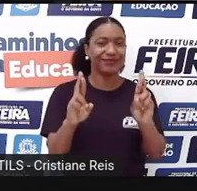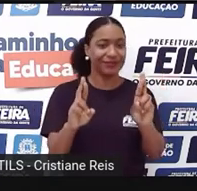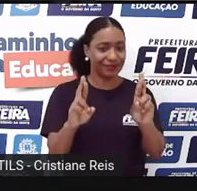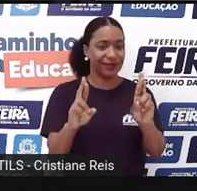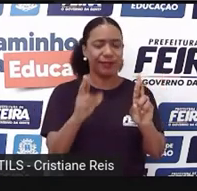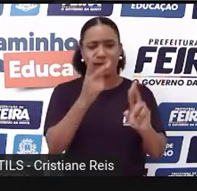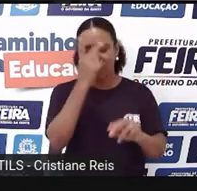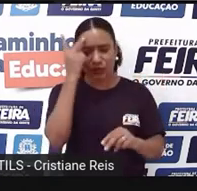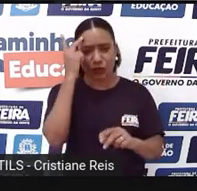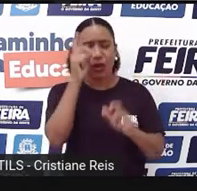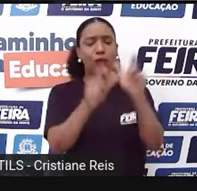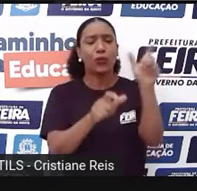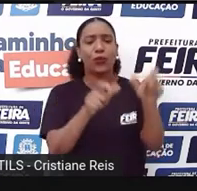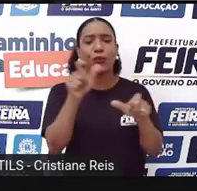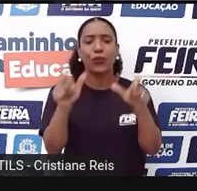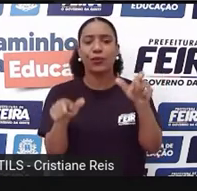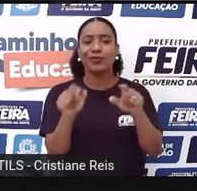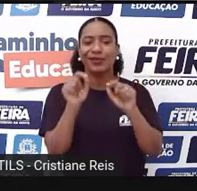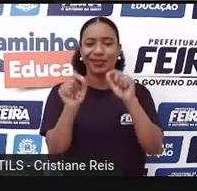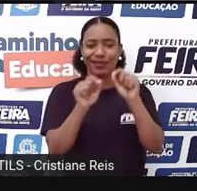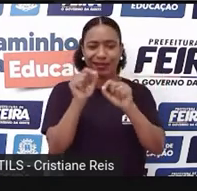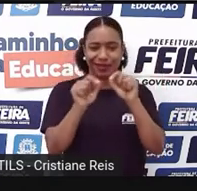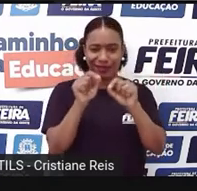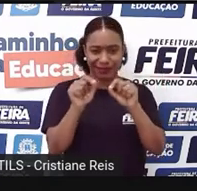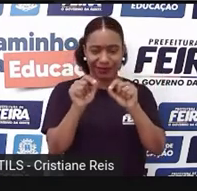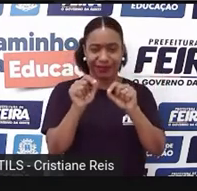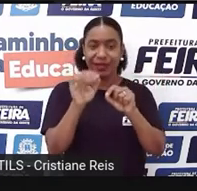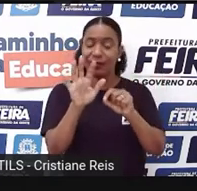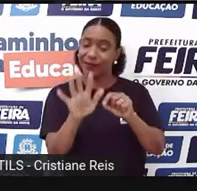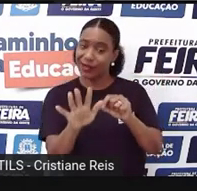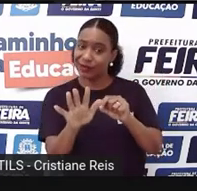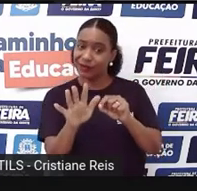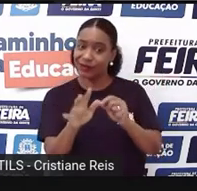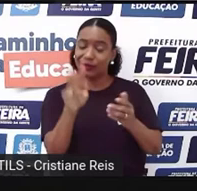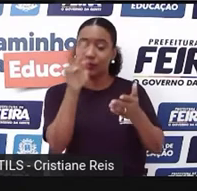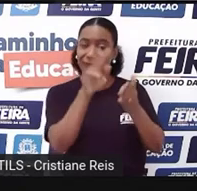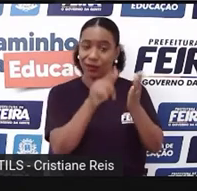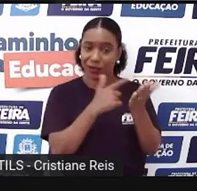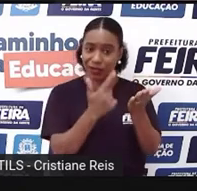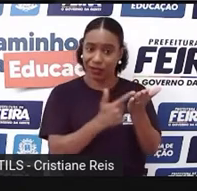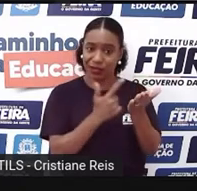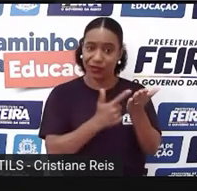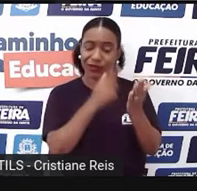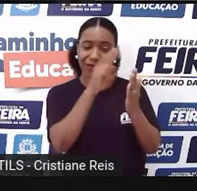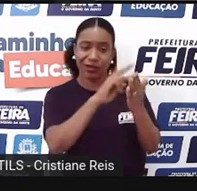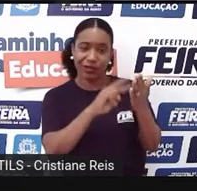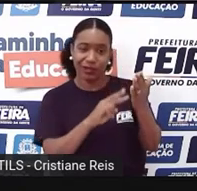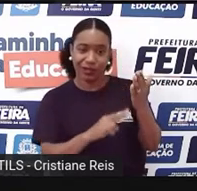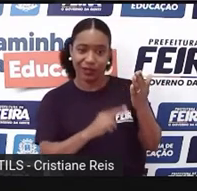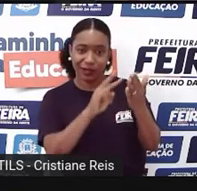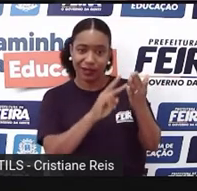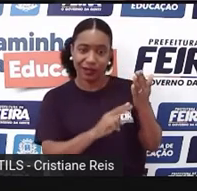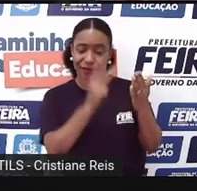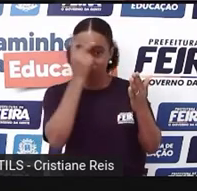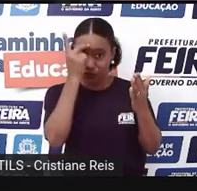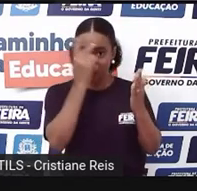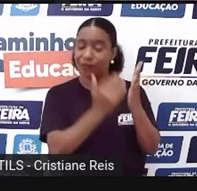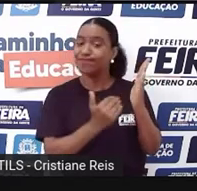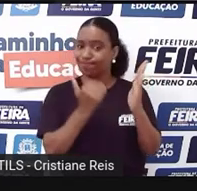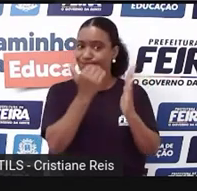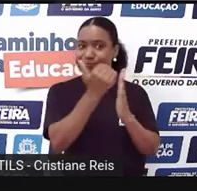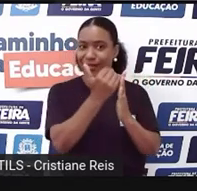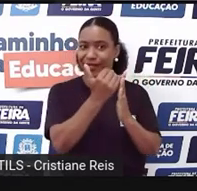assistimos. Mas, se vocês forem ler a história original, vocês vão observar que tem muito mais personagens. Ok?